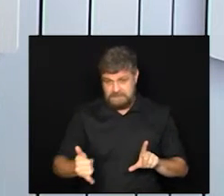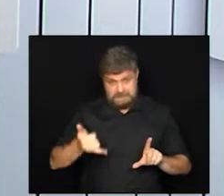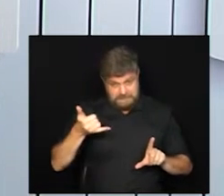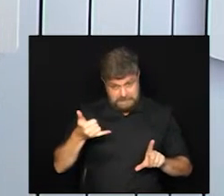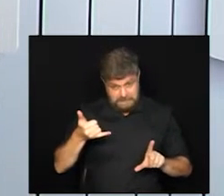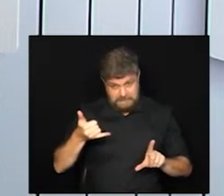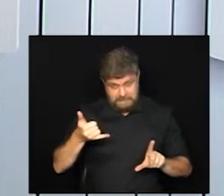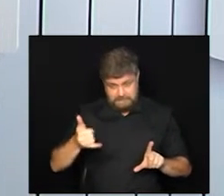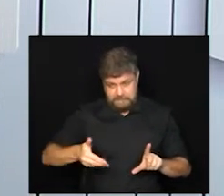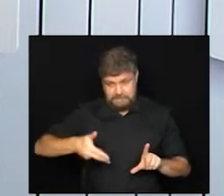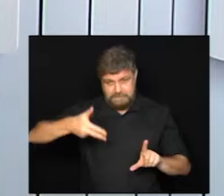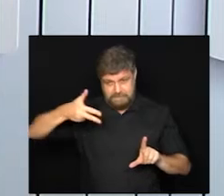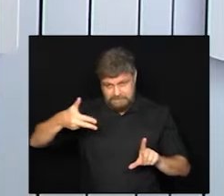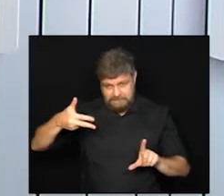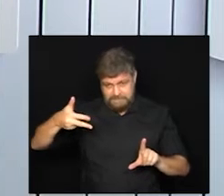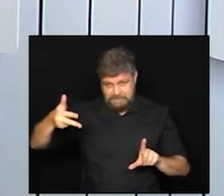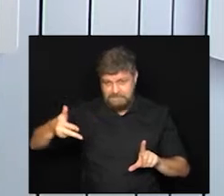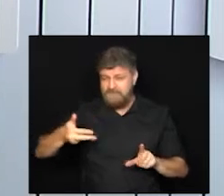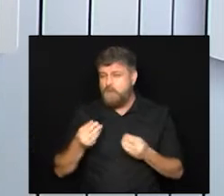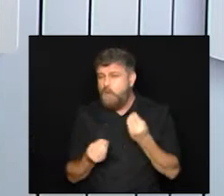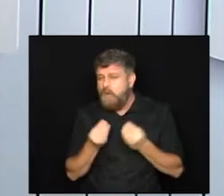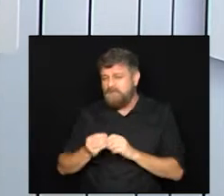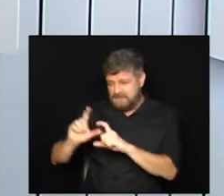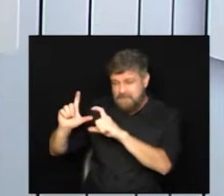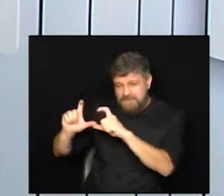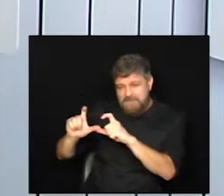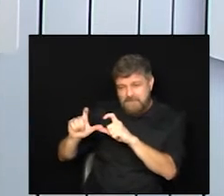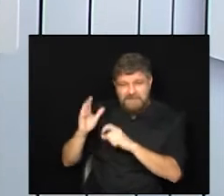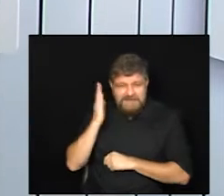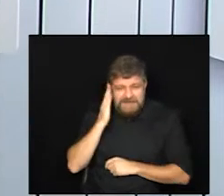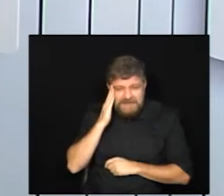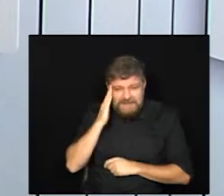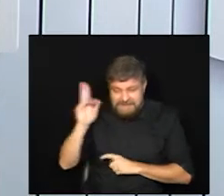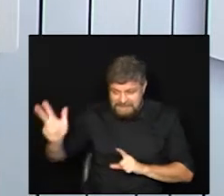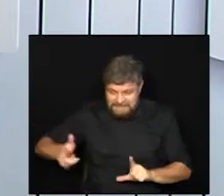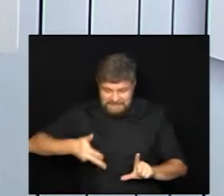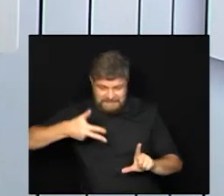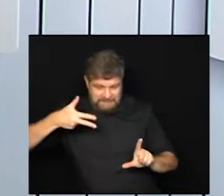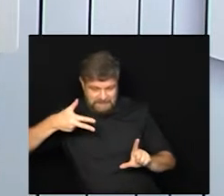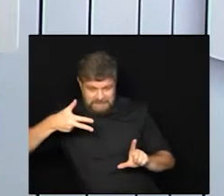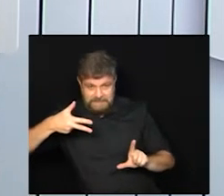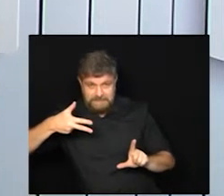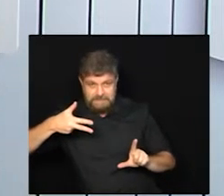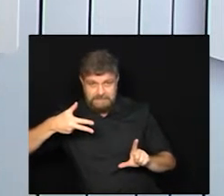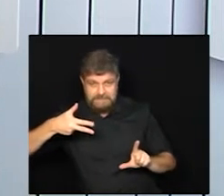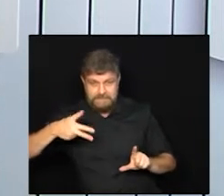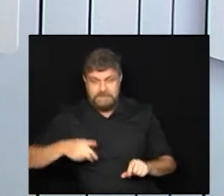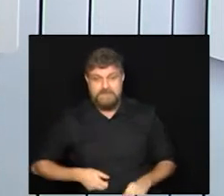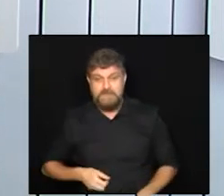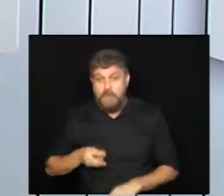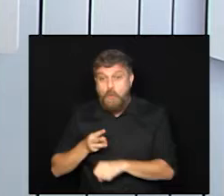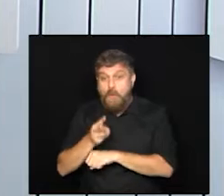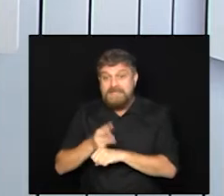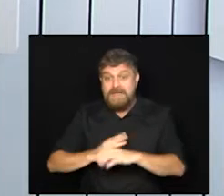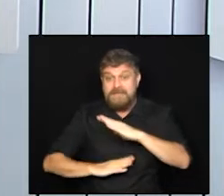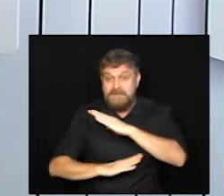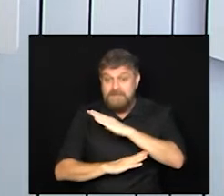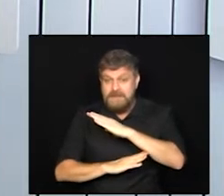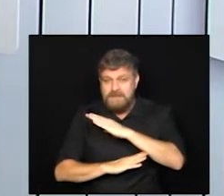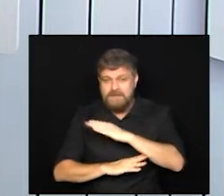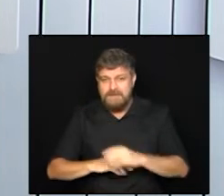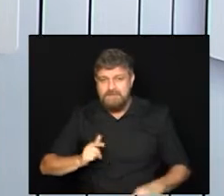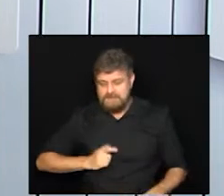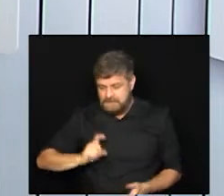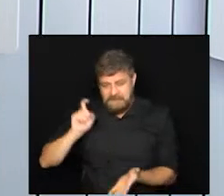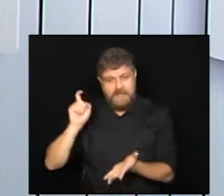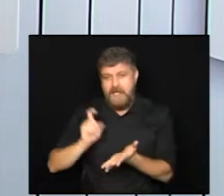o seu celular, abre a câmera como se você fosse tirar uma foto, aí já vai aparecer no seu celular. O WhatsApp TV Câmara Campinas,